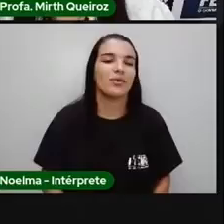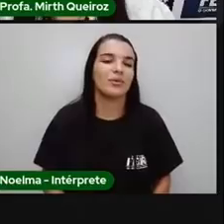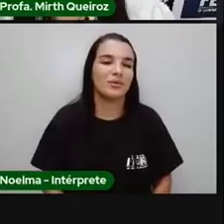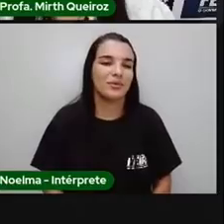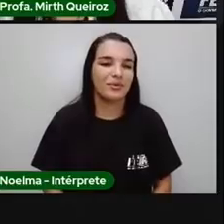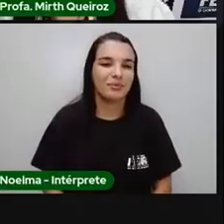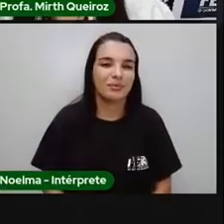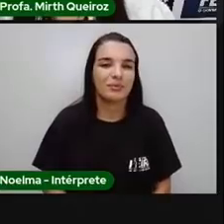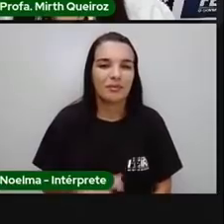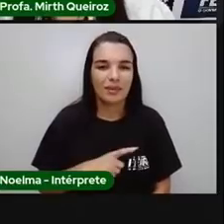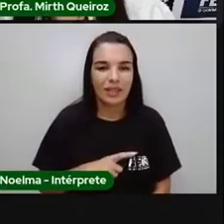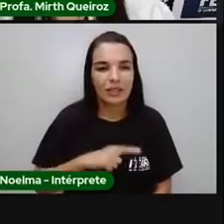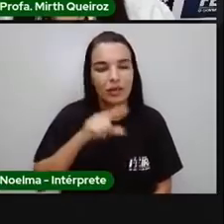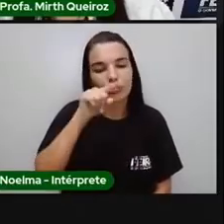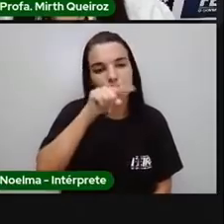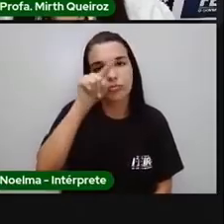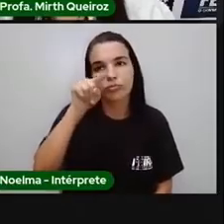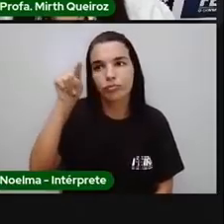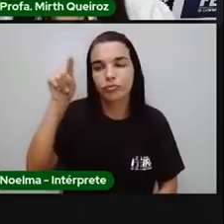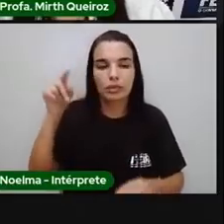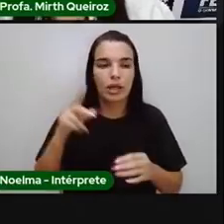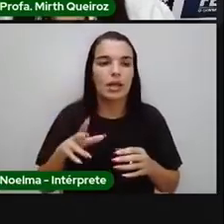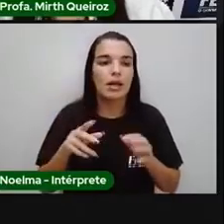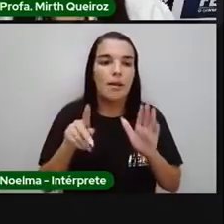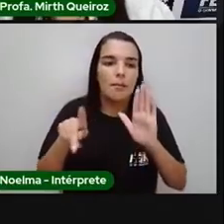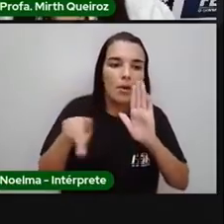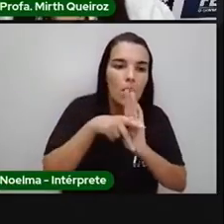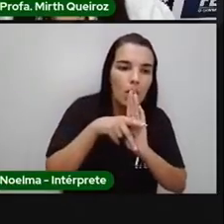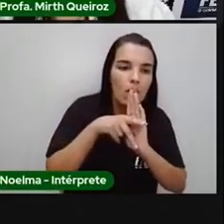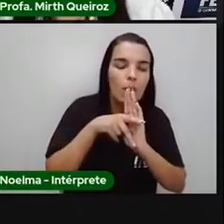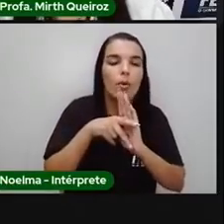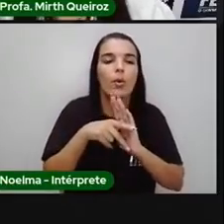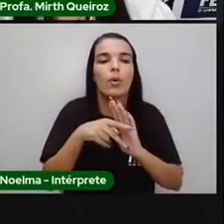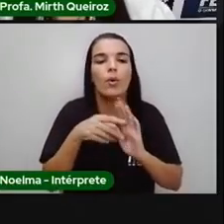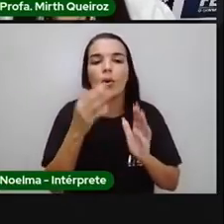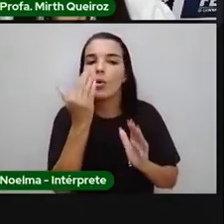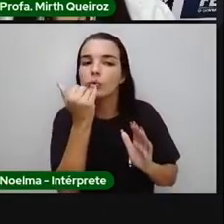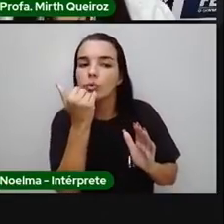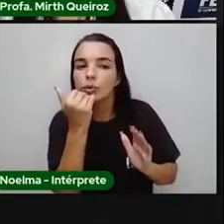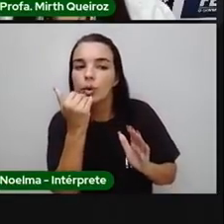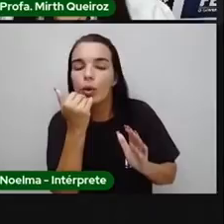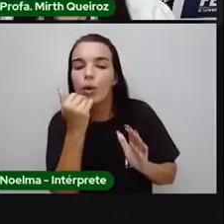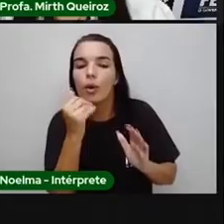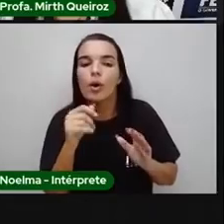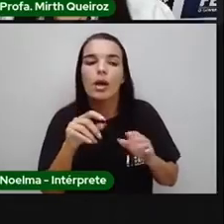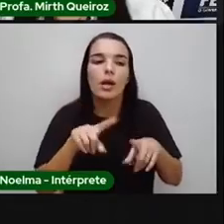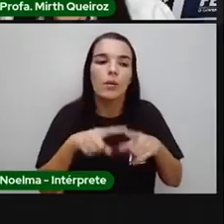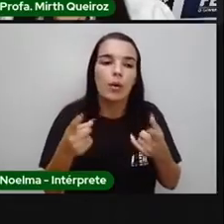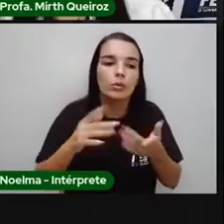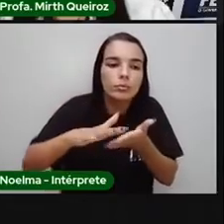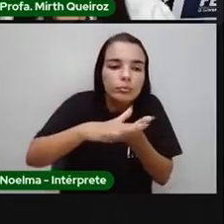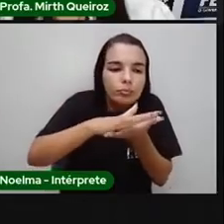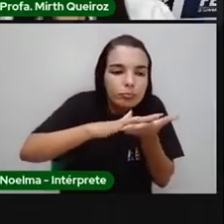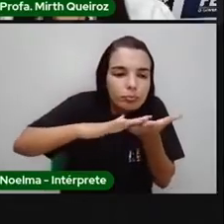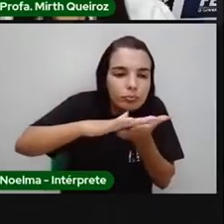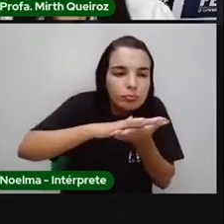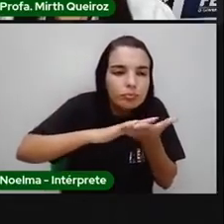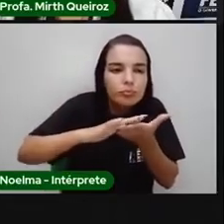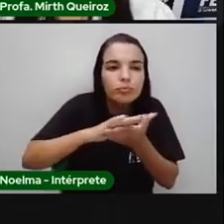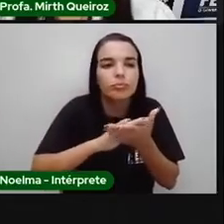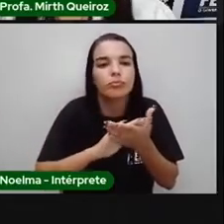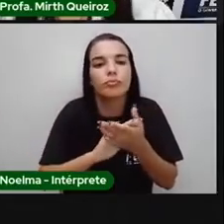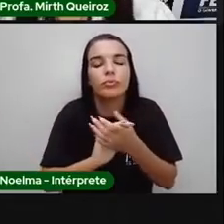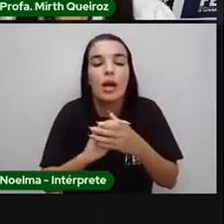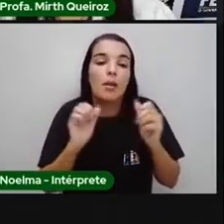o produtor, o consumidor e o decompositor. A gente pode ter uma cadeia alimentar que seja bem curtinha,